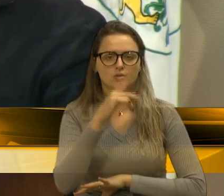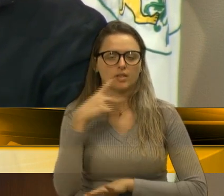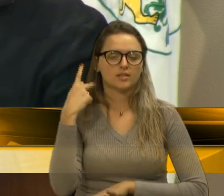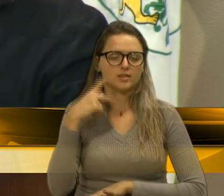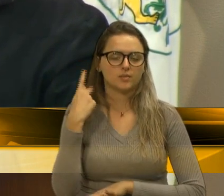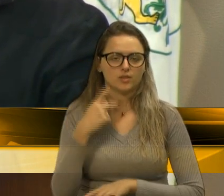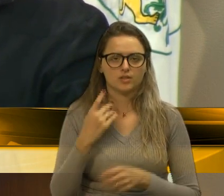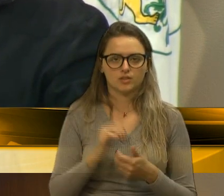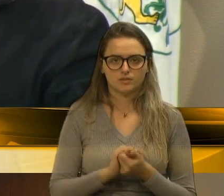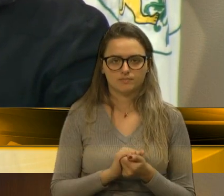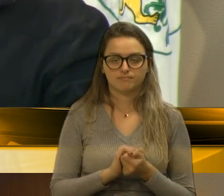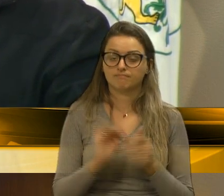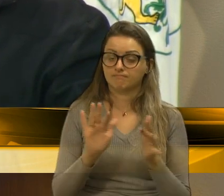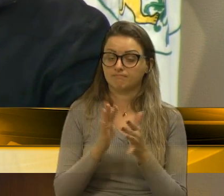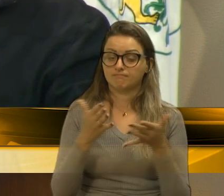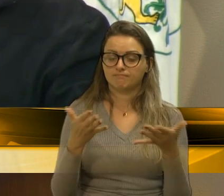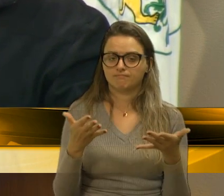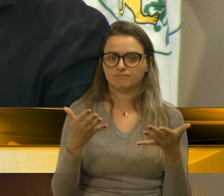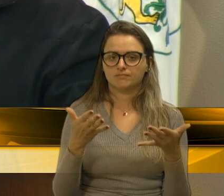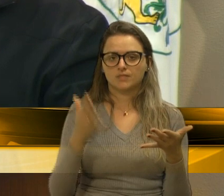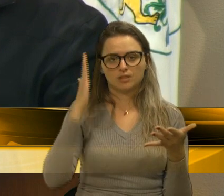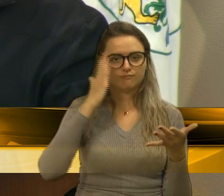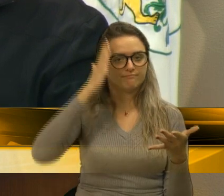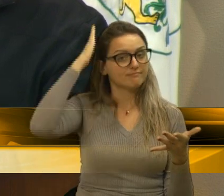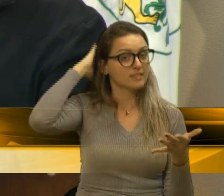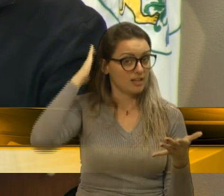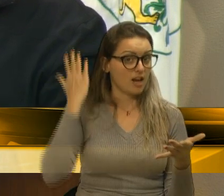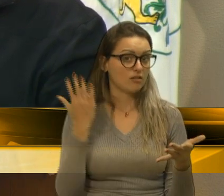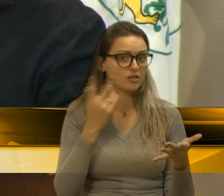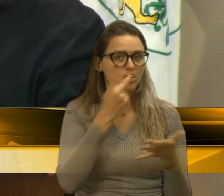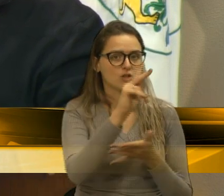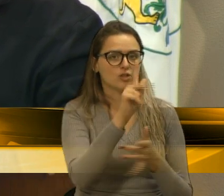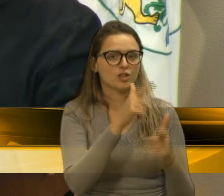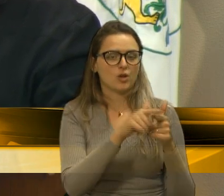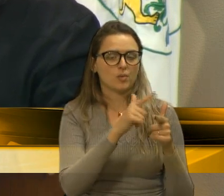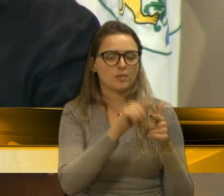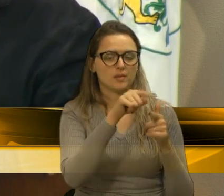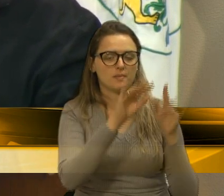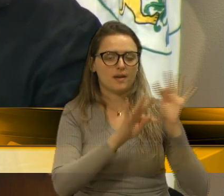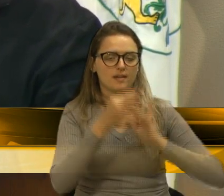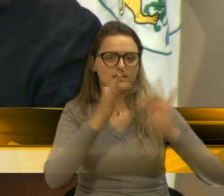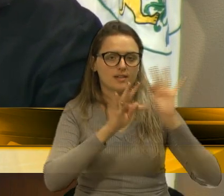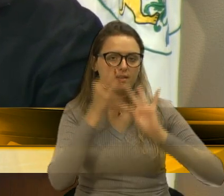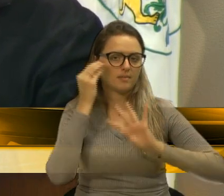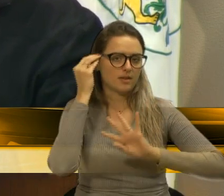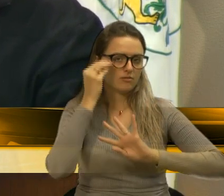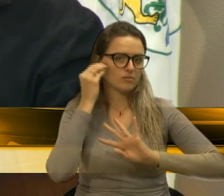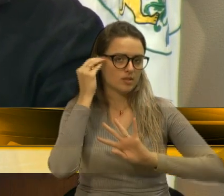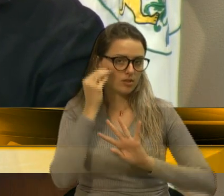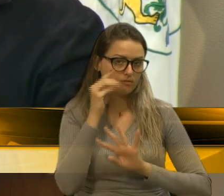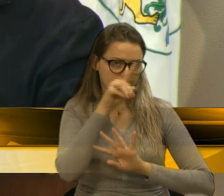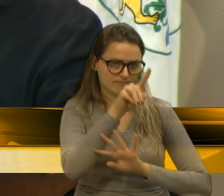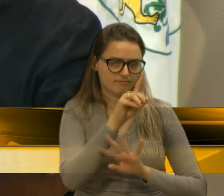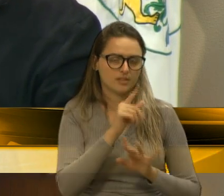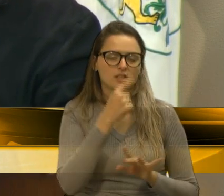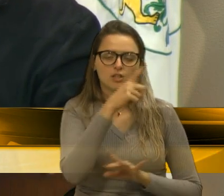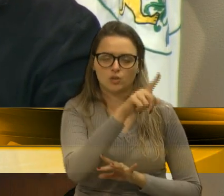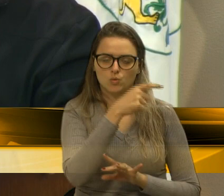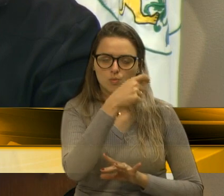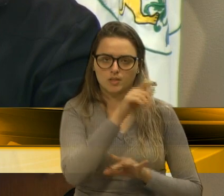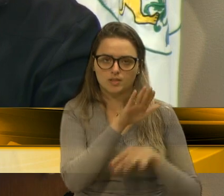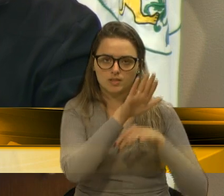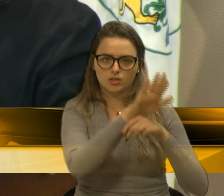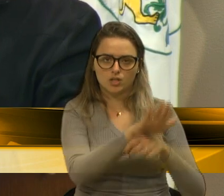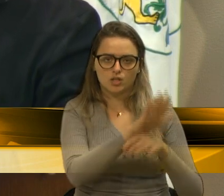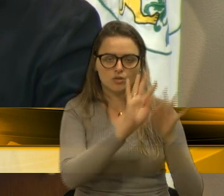política. Então, prefeito Daniel Guerra, o seu problema mesmo é de tratamento. É de tratamento.